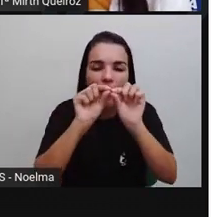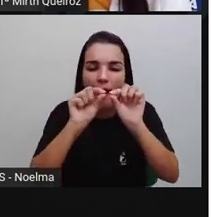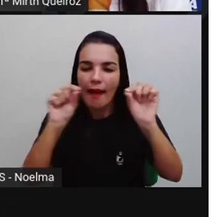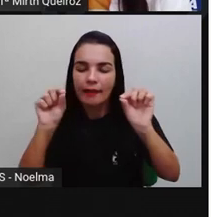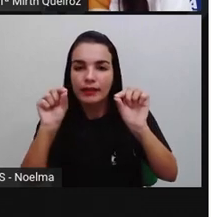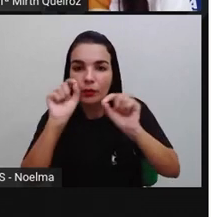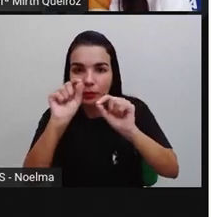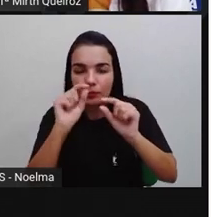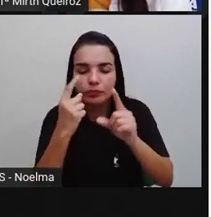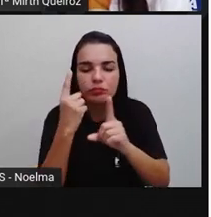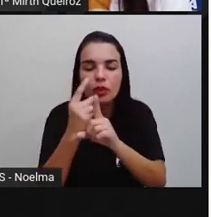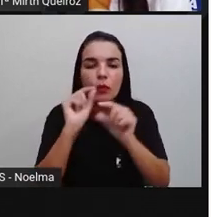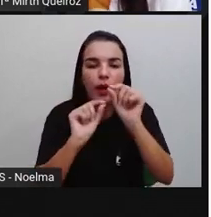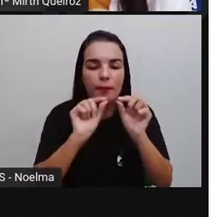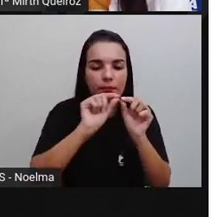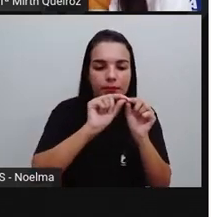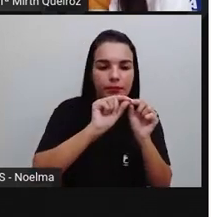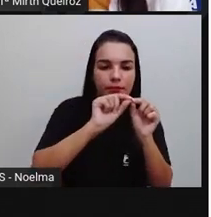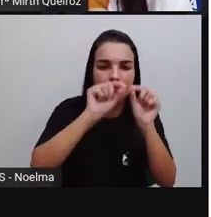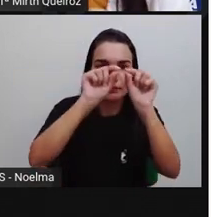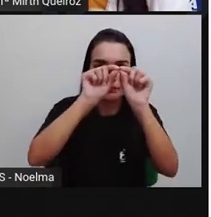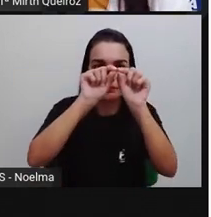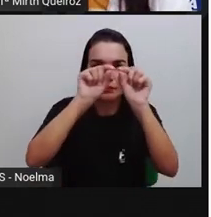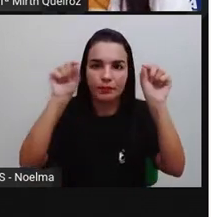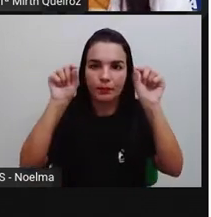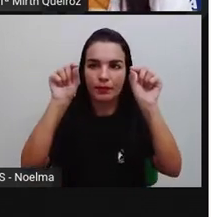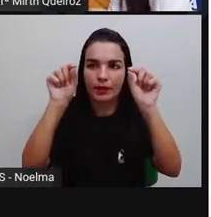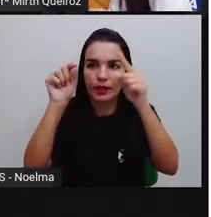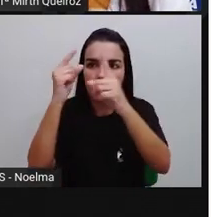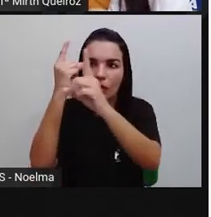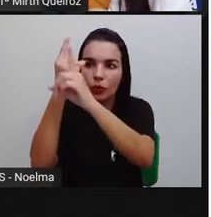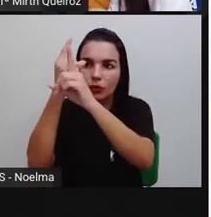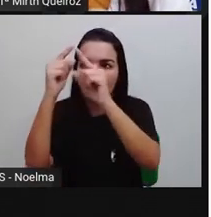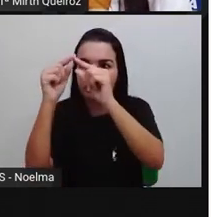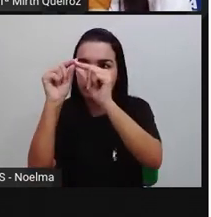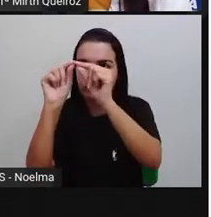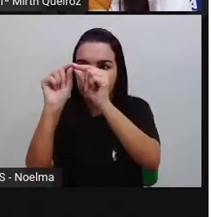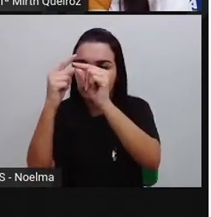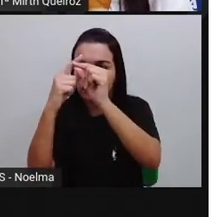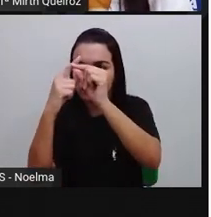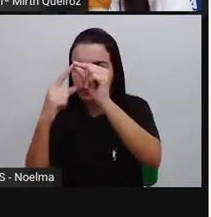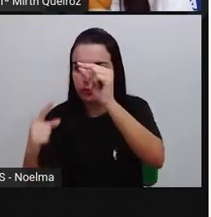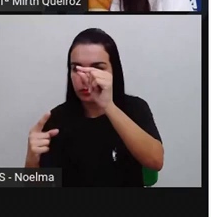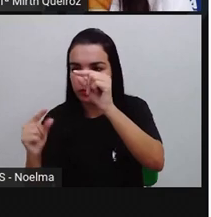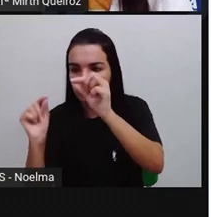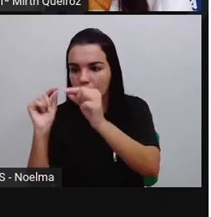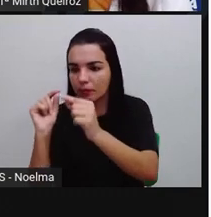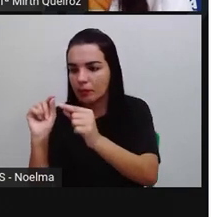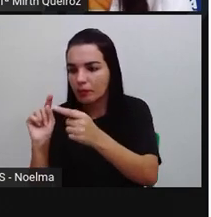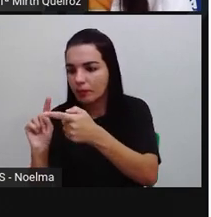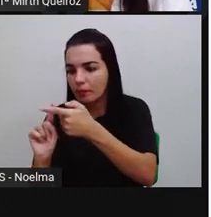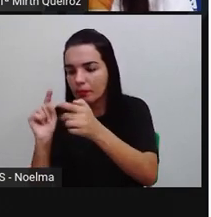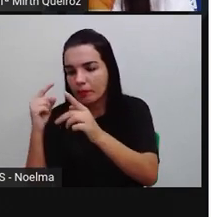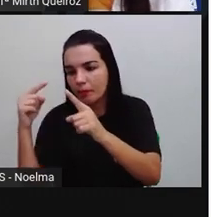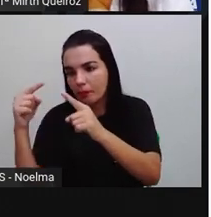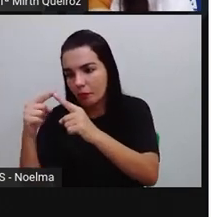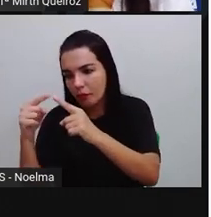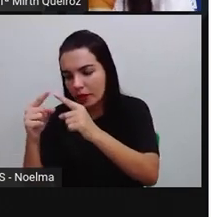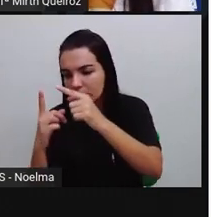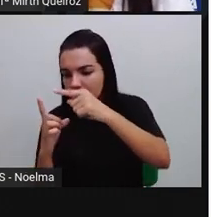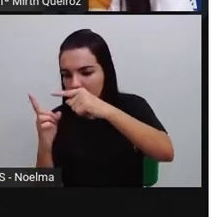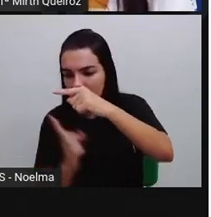reta, né? São chamados de vértices. Ah, Pró, mas o que é segmento de reta? Segmento de reta, ou